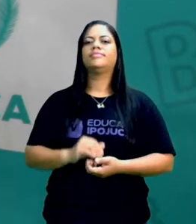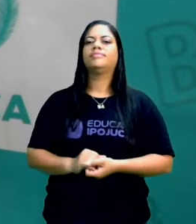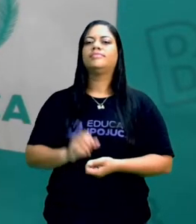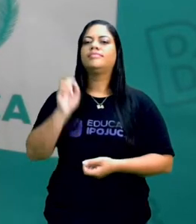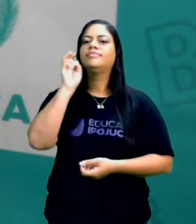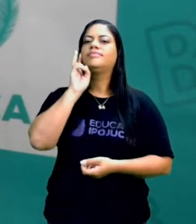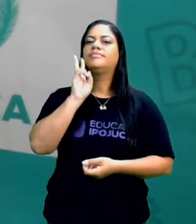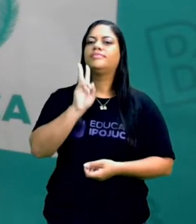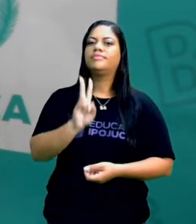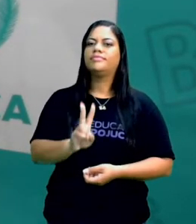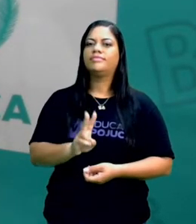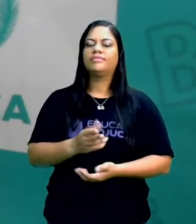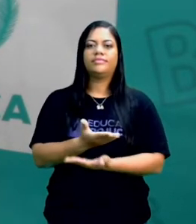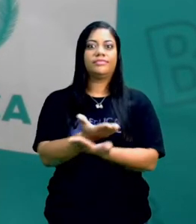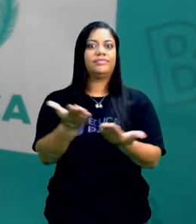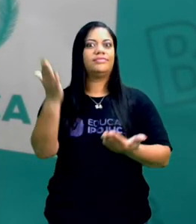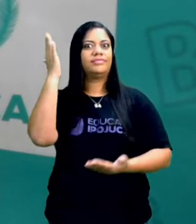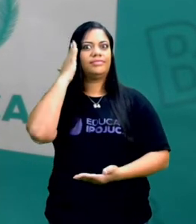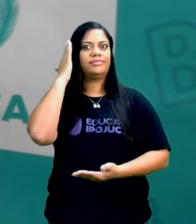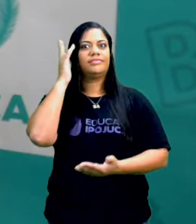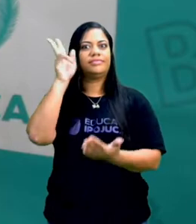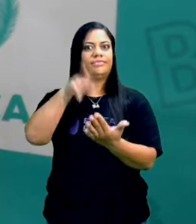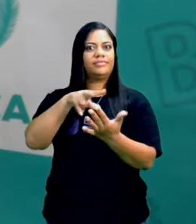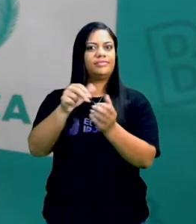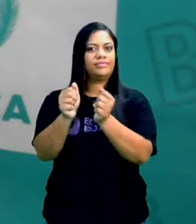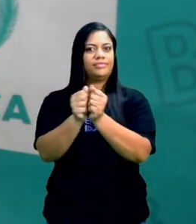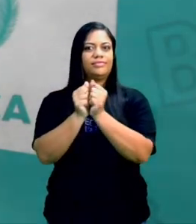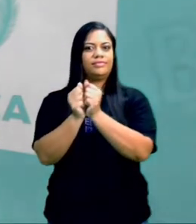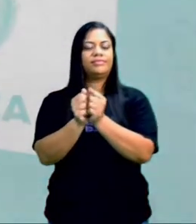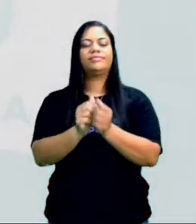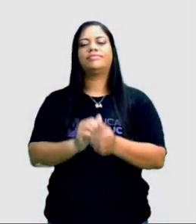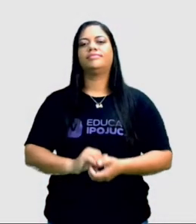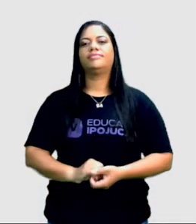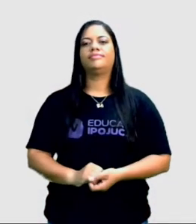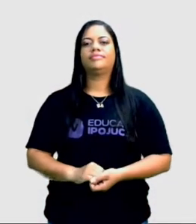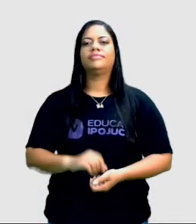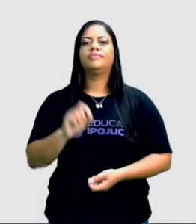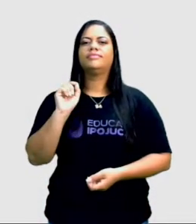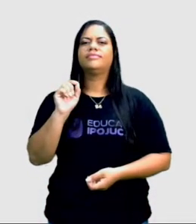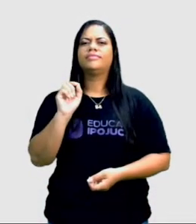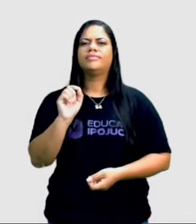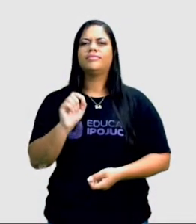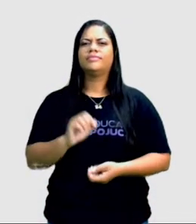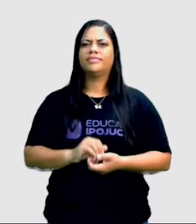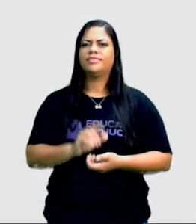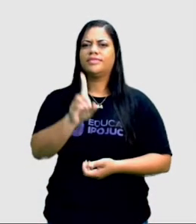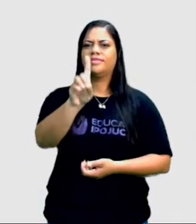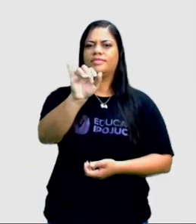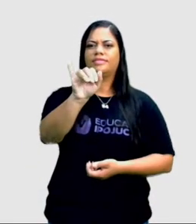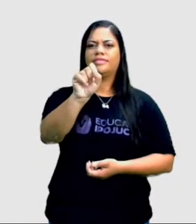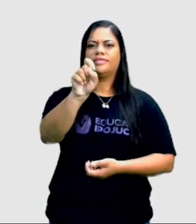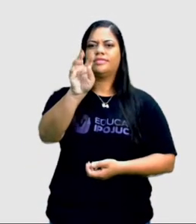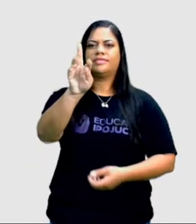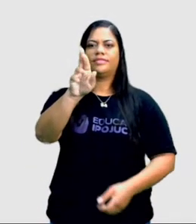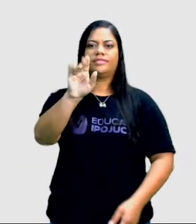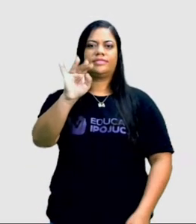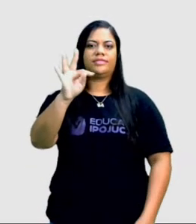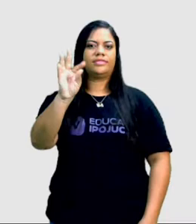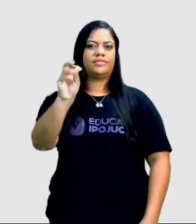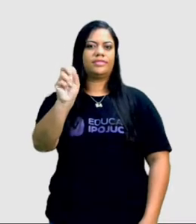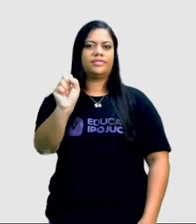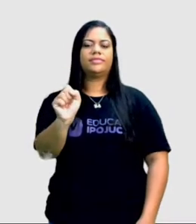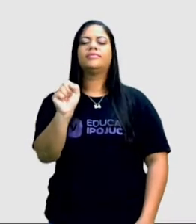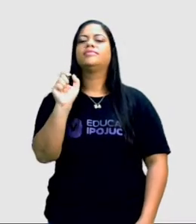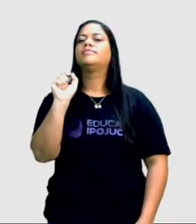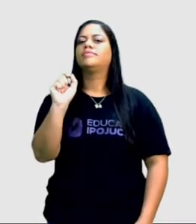ver se você entendeu. Lê aí junto comigo. O que são os distritos? Veja, distrito